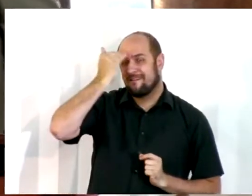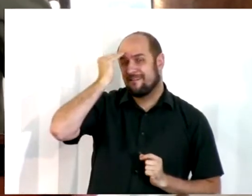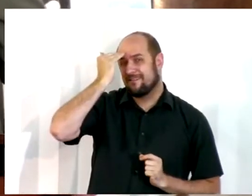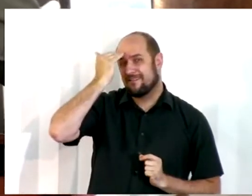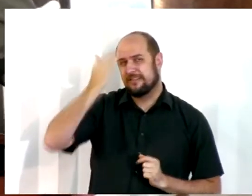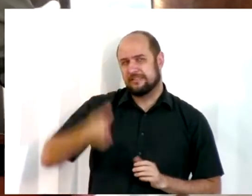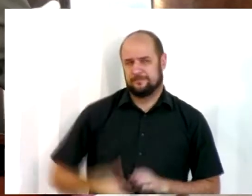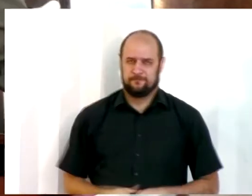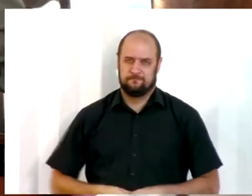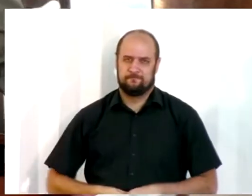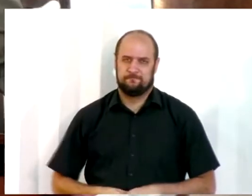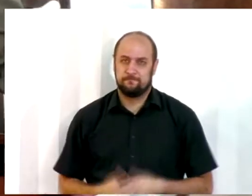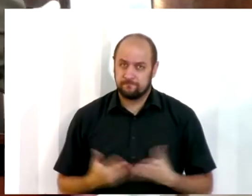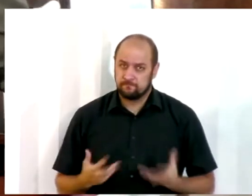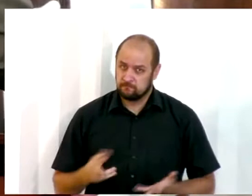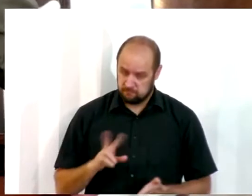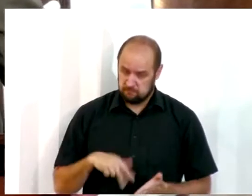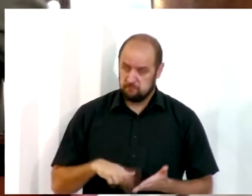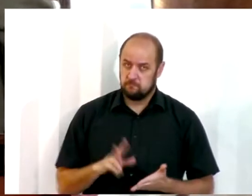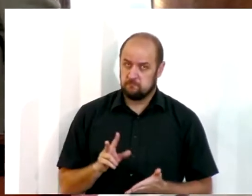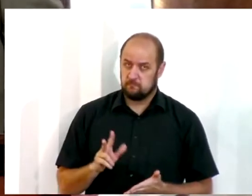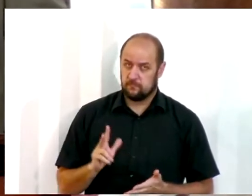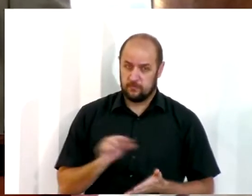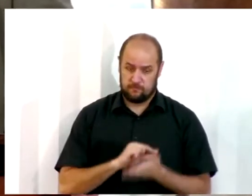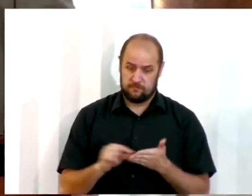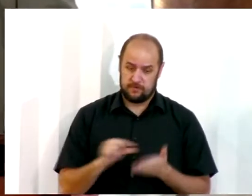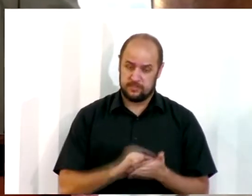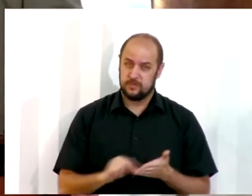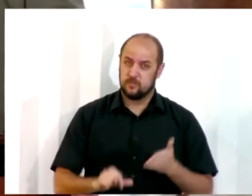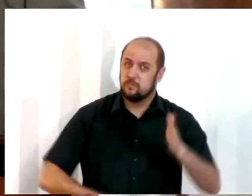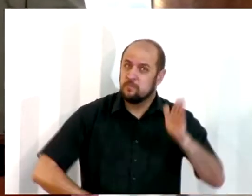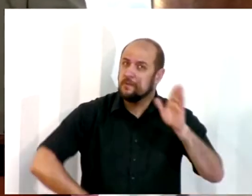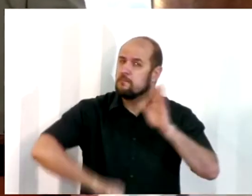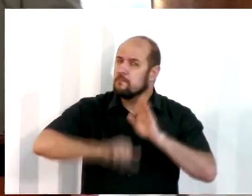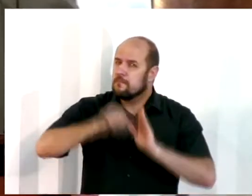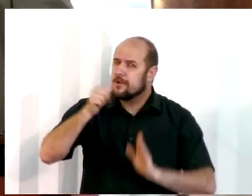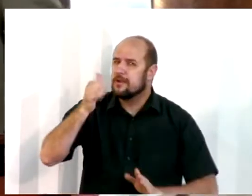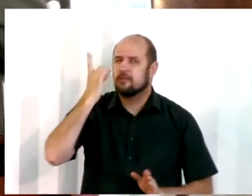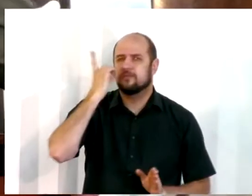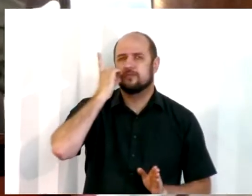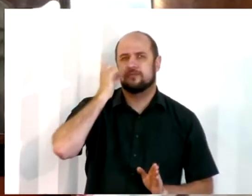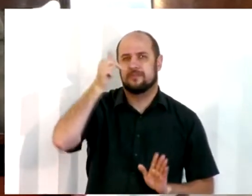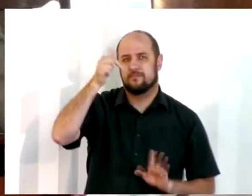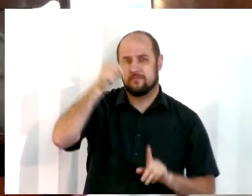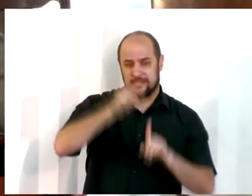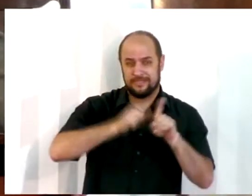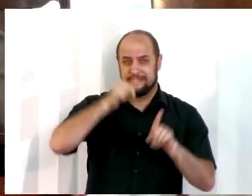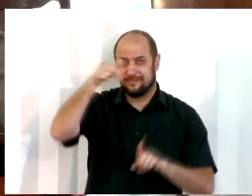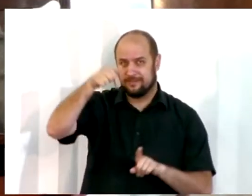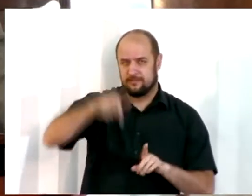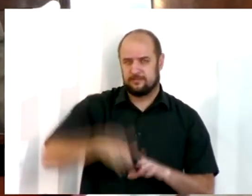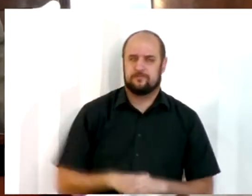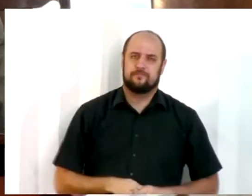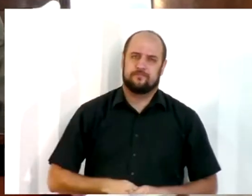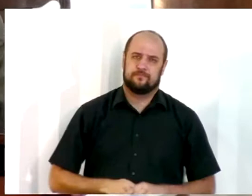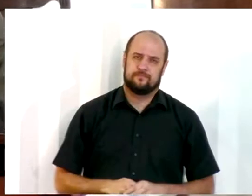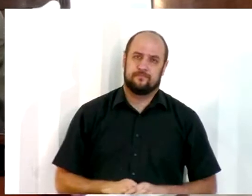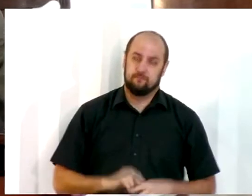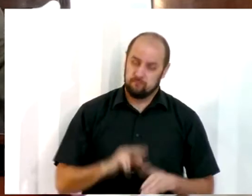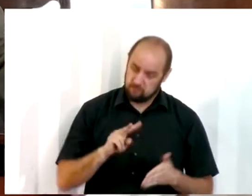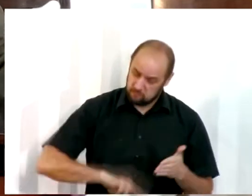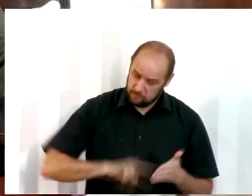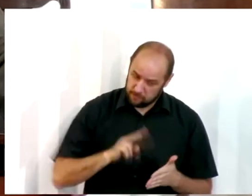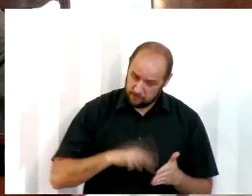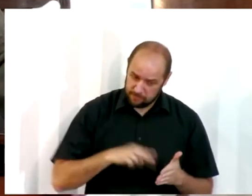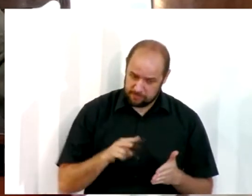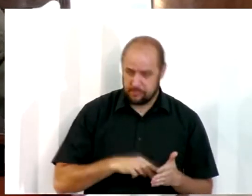ouviam. O texto nos diz no verso aí que era o primeiro dia do sétimo mês. E eles vão ler o livro